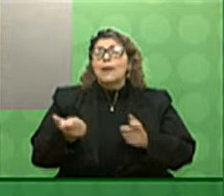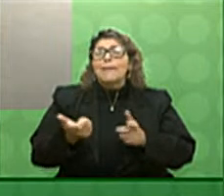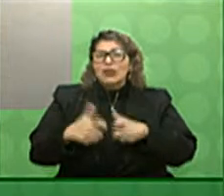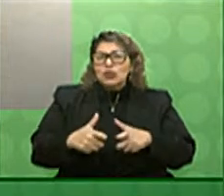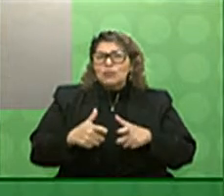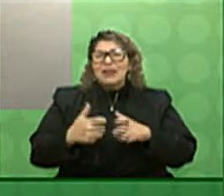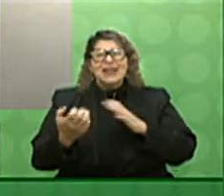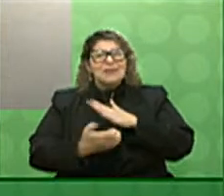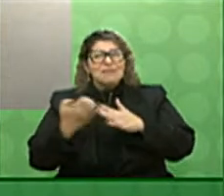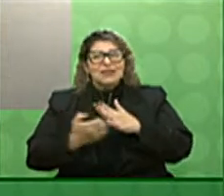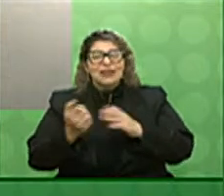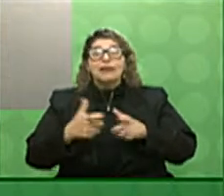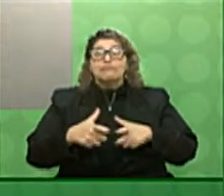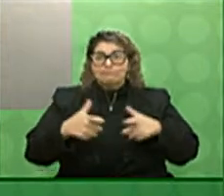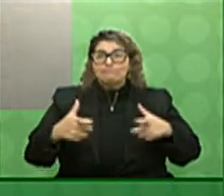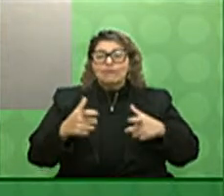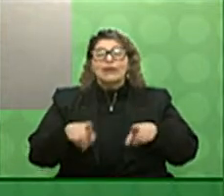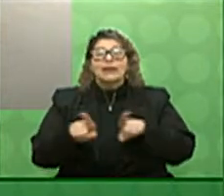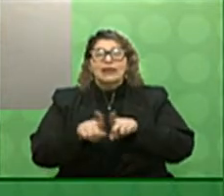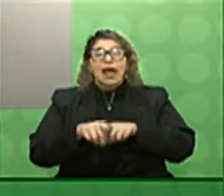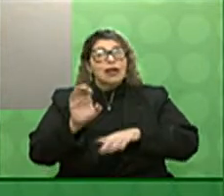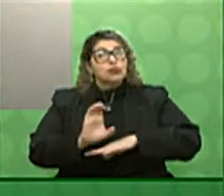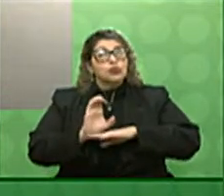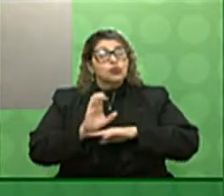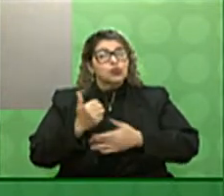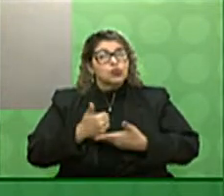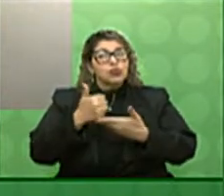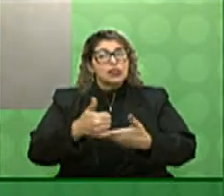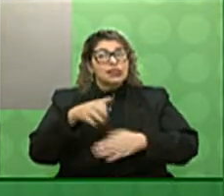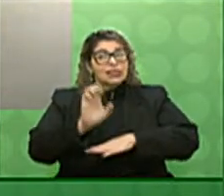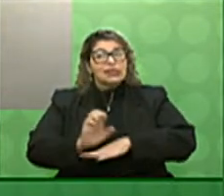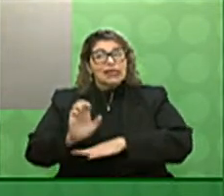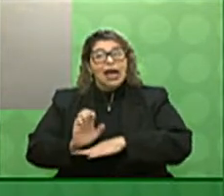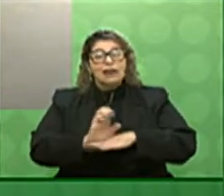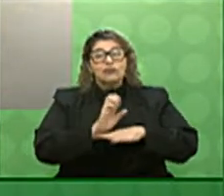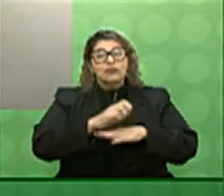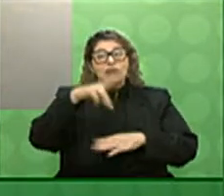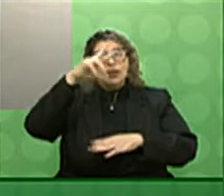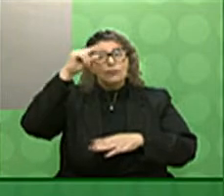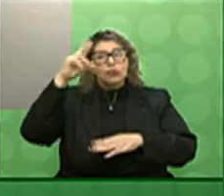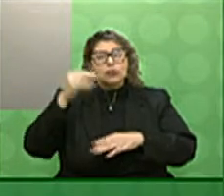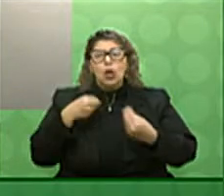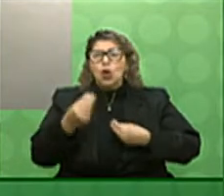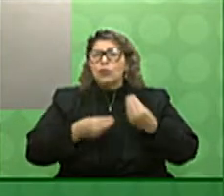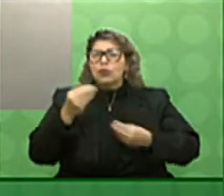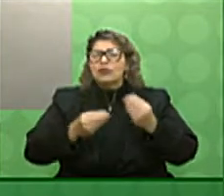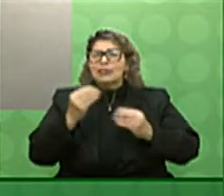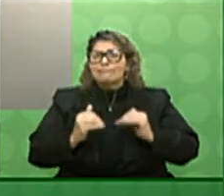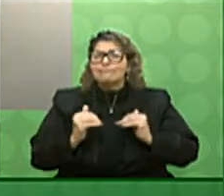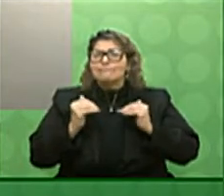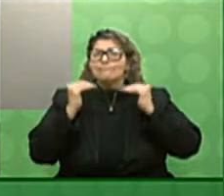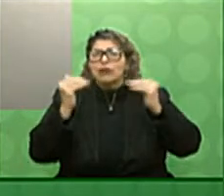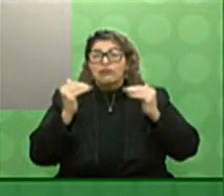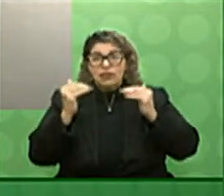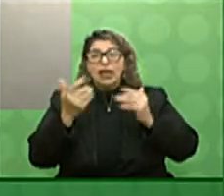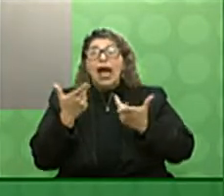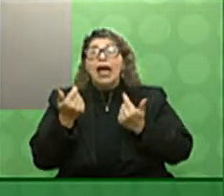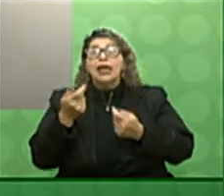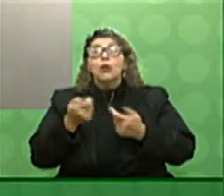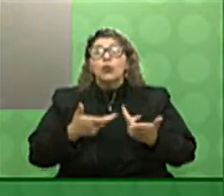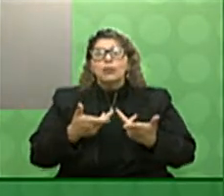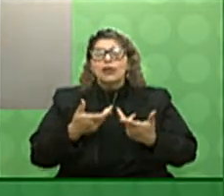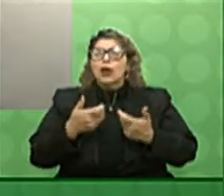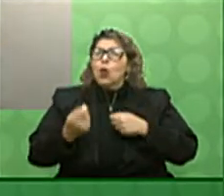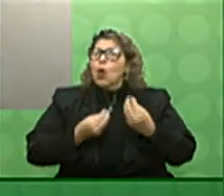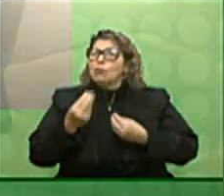na ajuda a estados e municípios. Como poderemos alavancar a retomada da economia? Quais